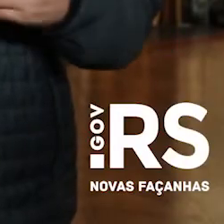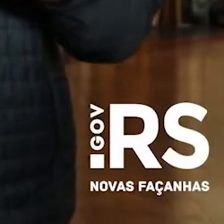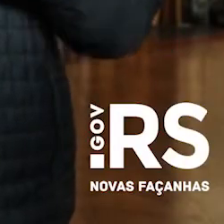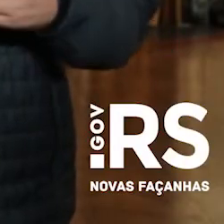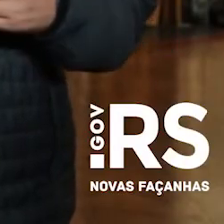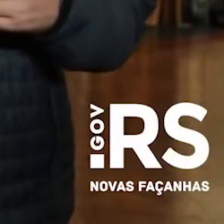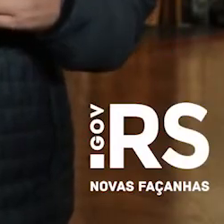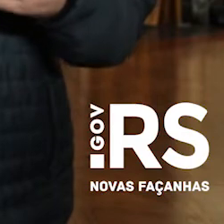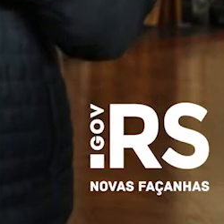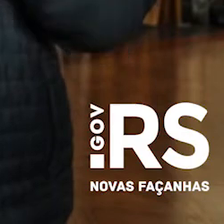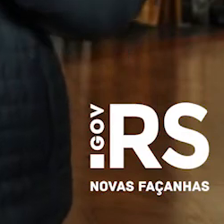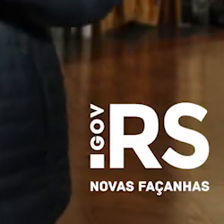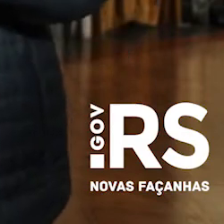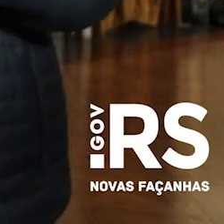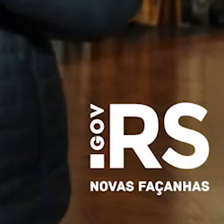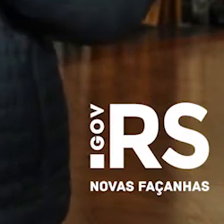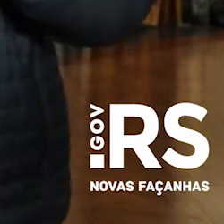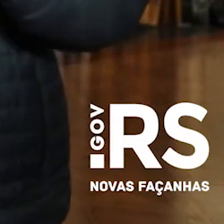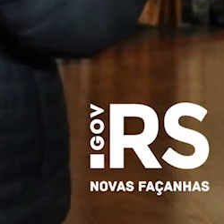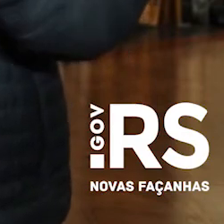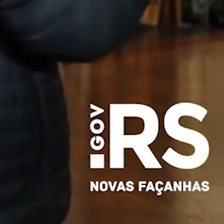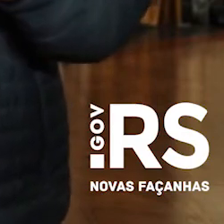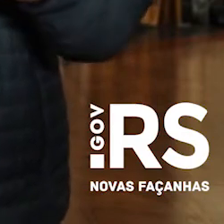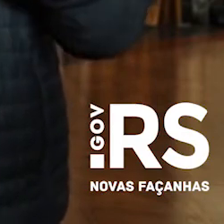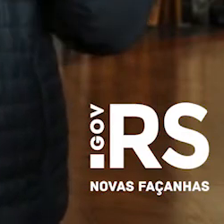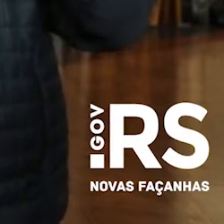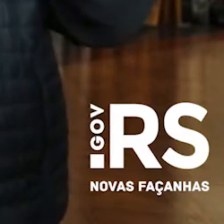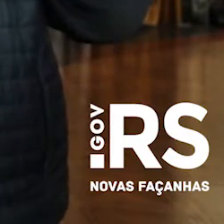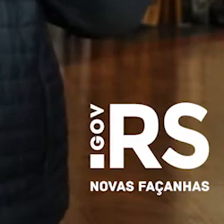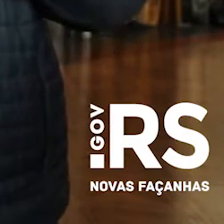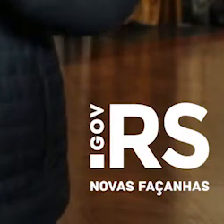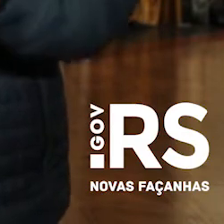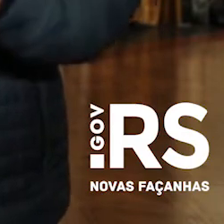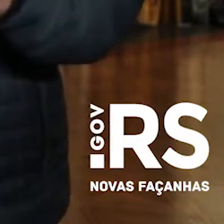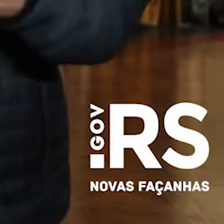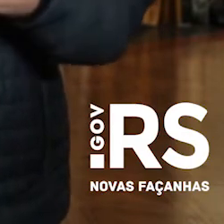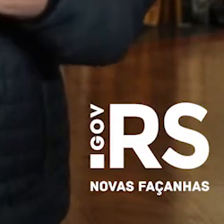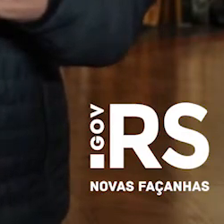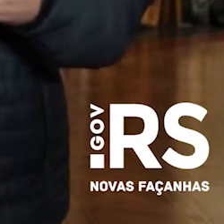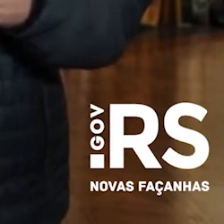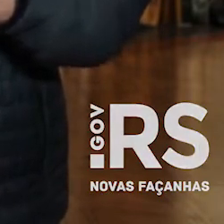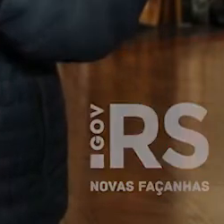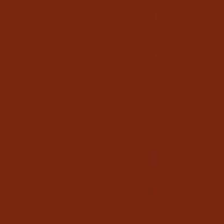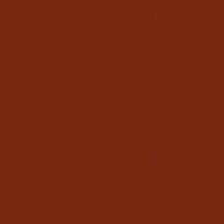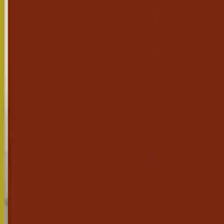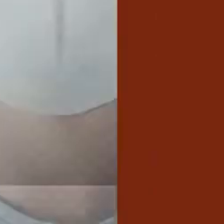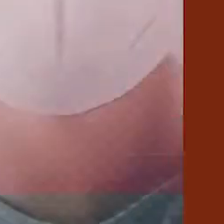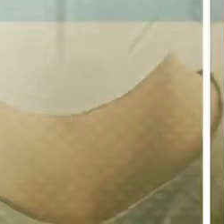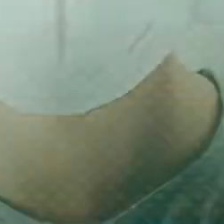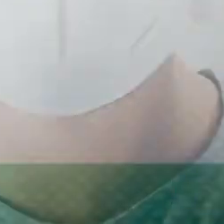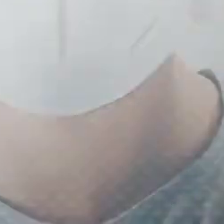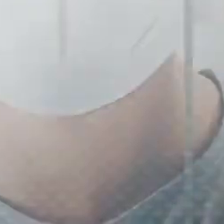adição às medidas de distanciamento social, de higienização das mãos.